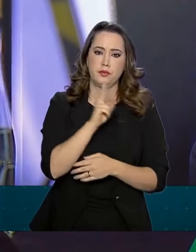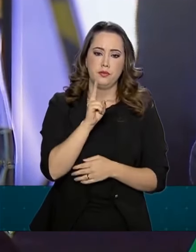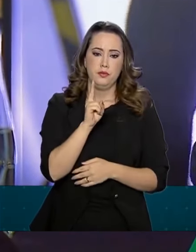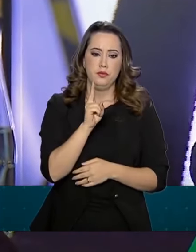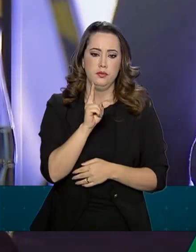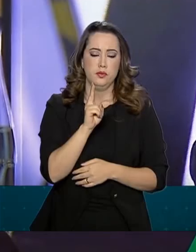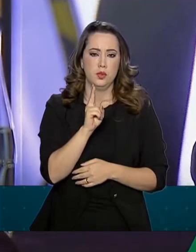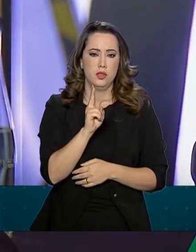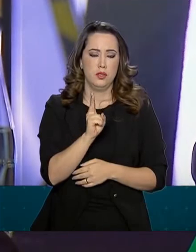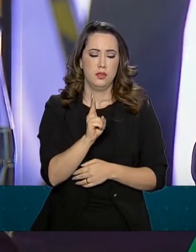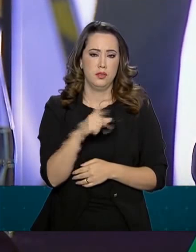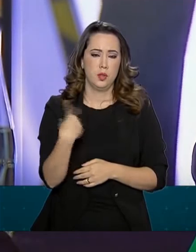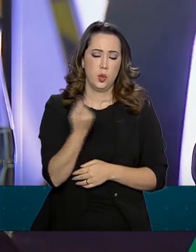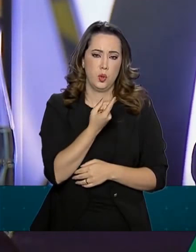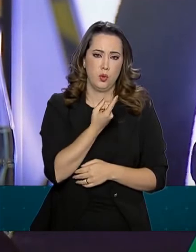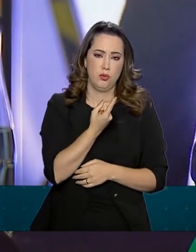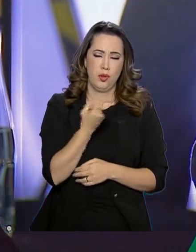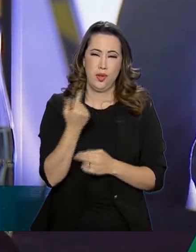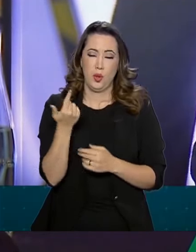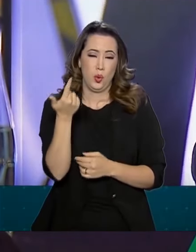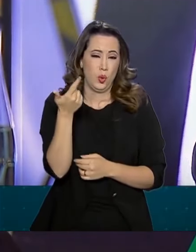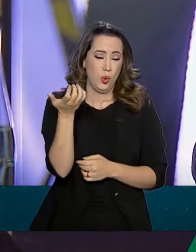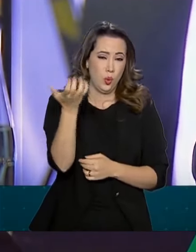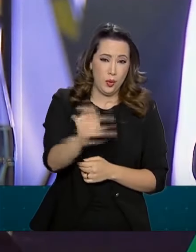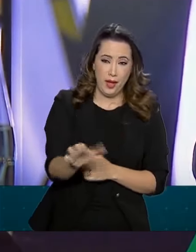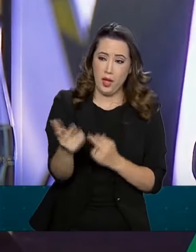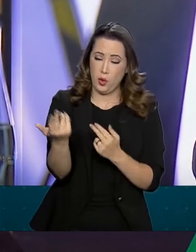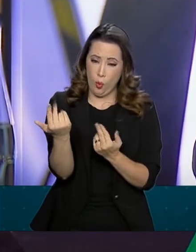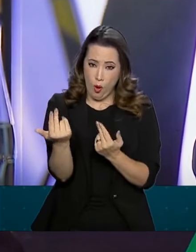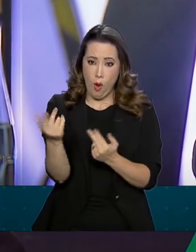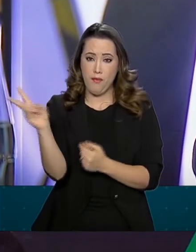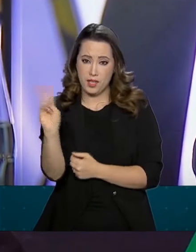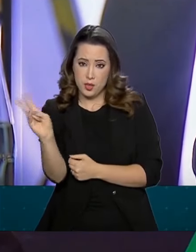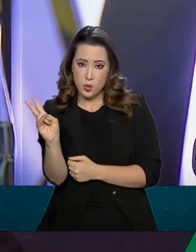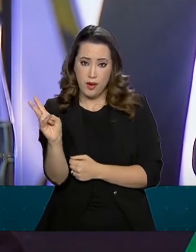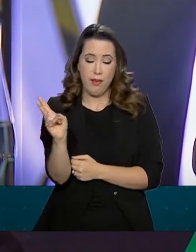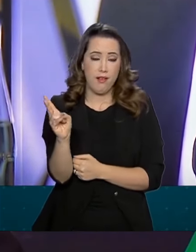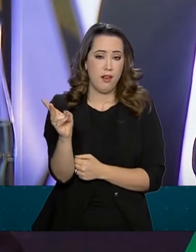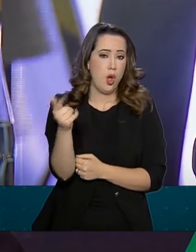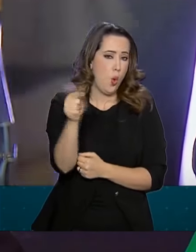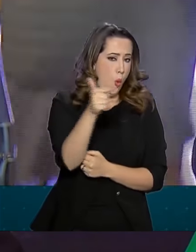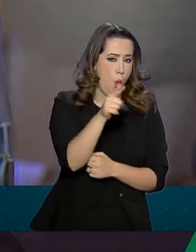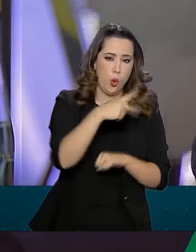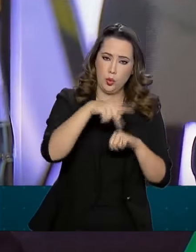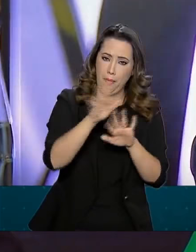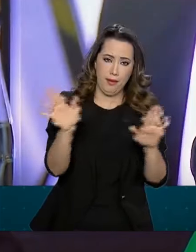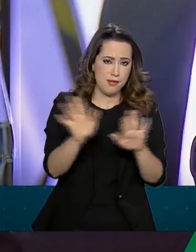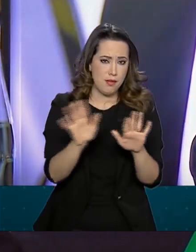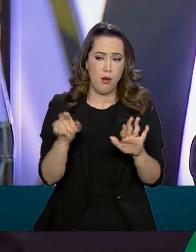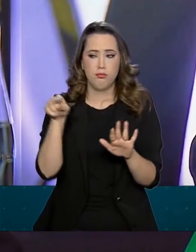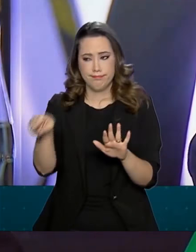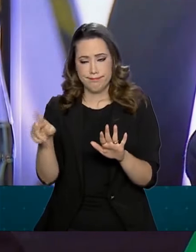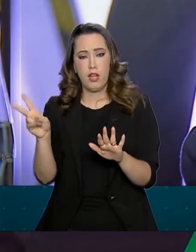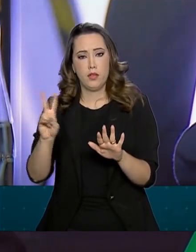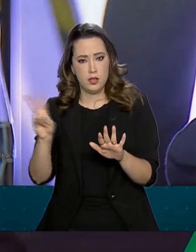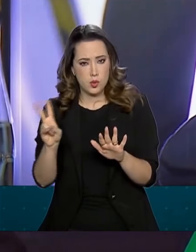com a nossa Venezuela. A gente pede a Deus que nos dê esforça, inteligência